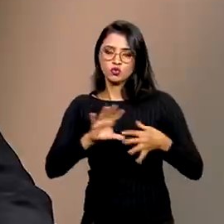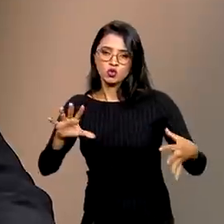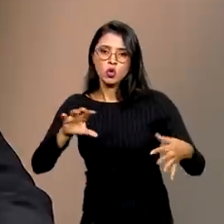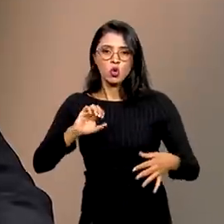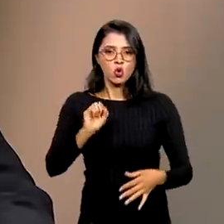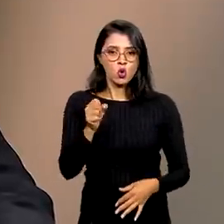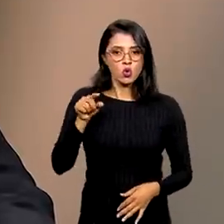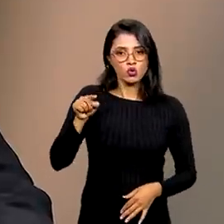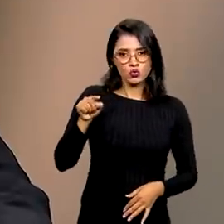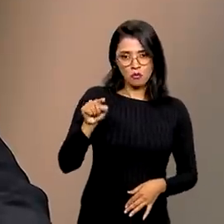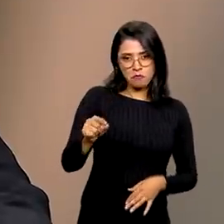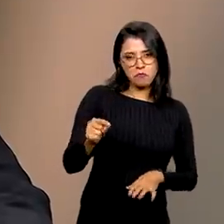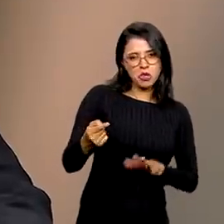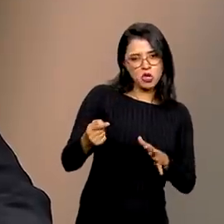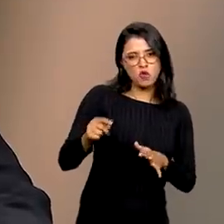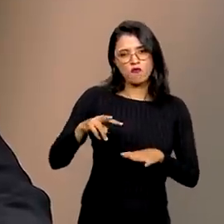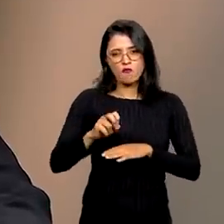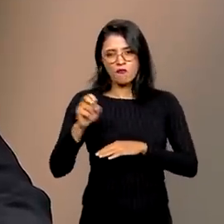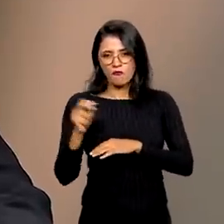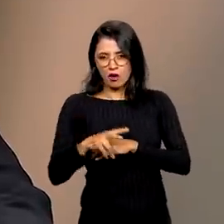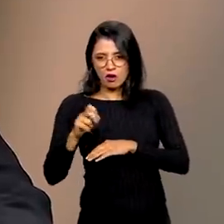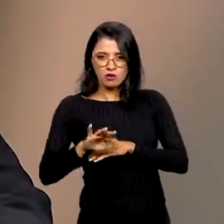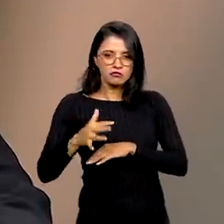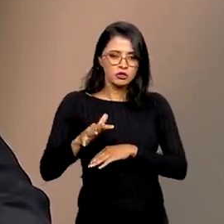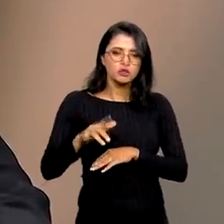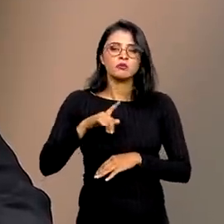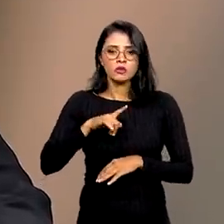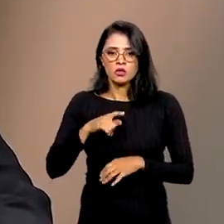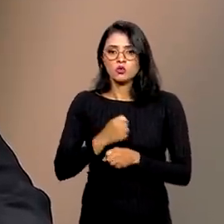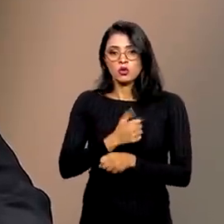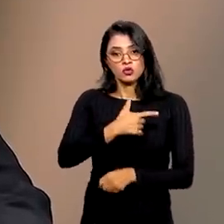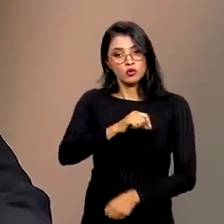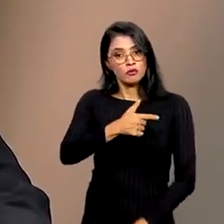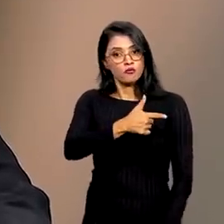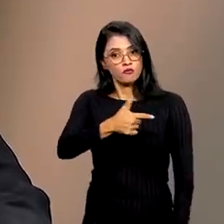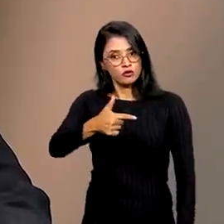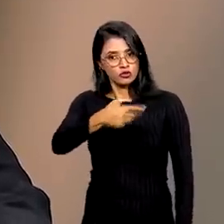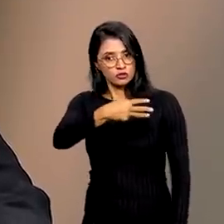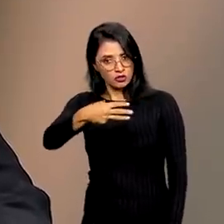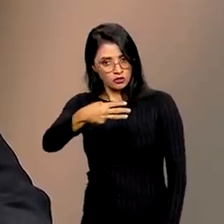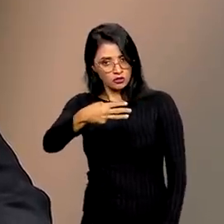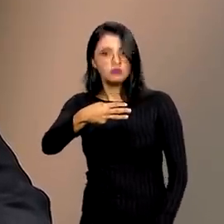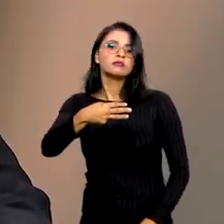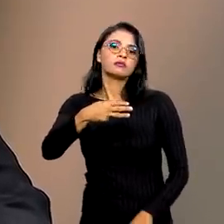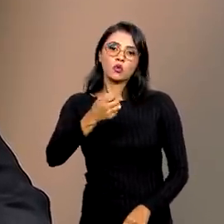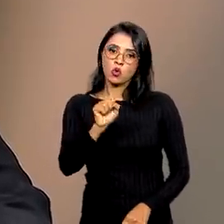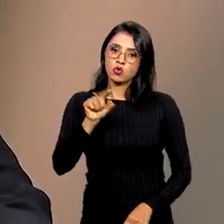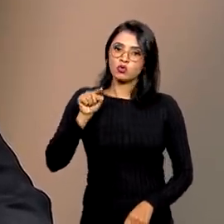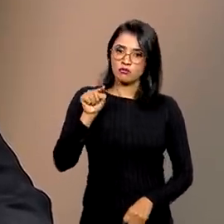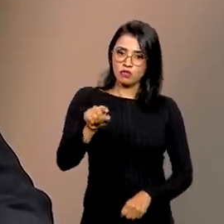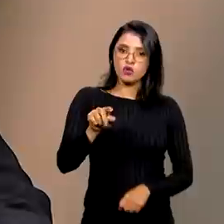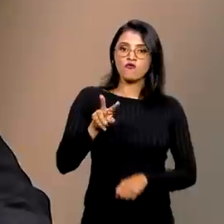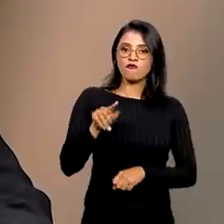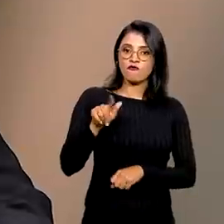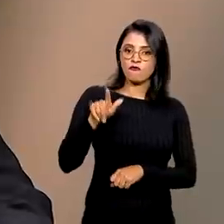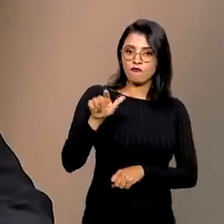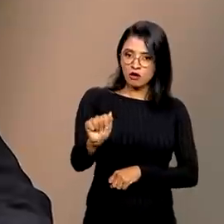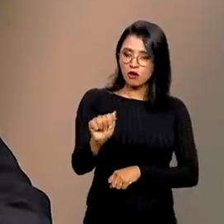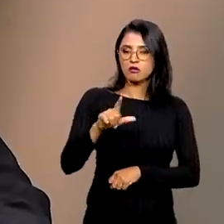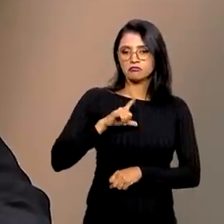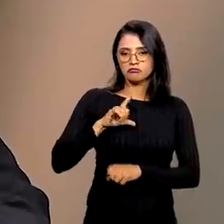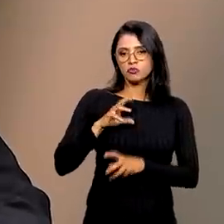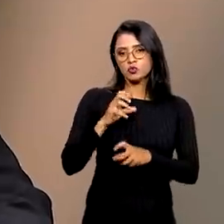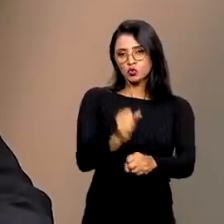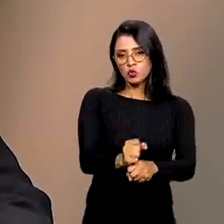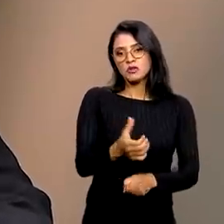de 8 mil e poucas vagas, um pouco mais de 8 mil vagas em 2023. E essas 8 mil vagas, elas perpassam cerca